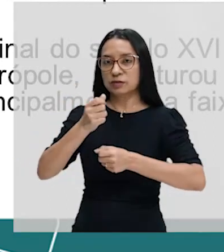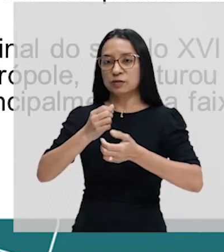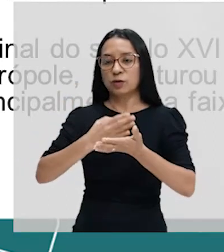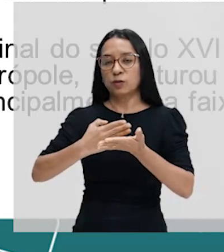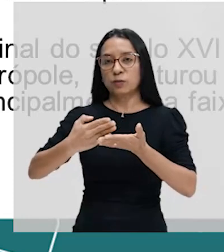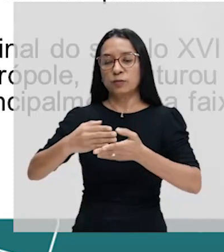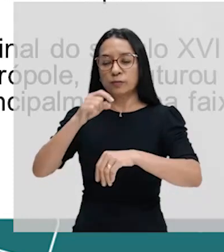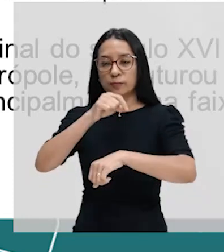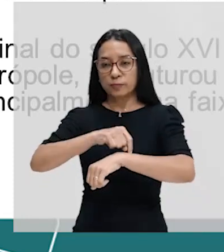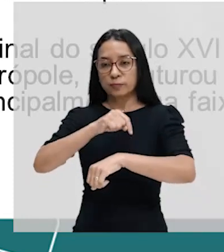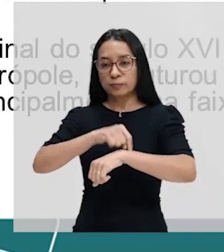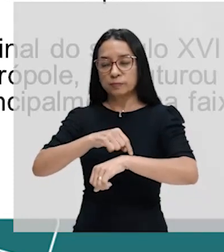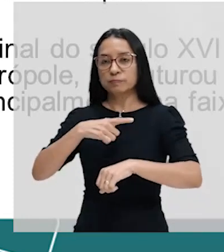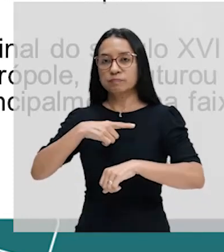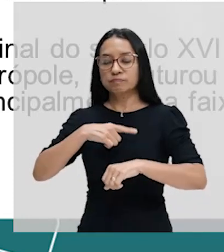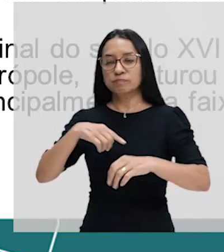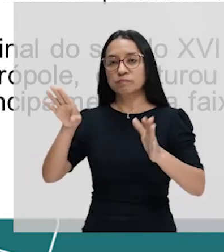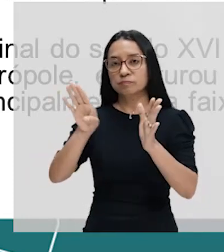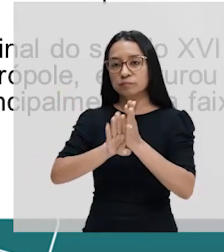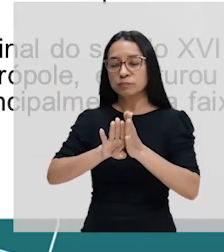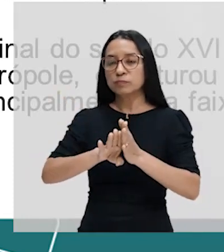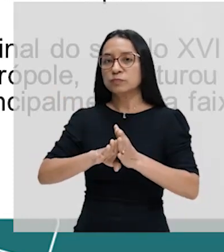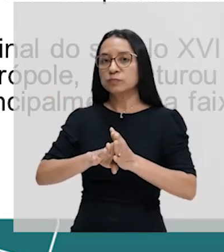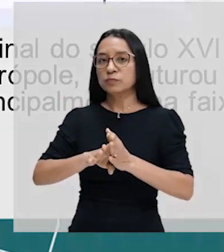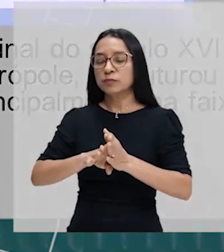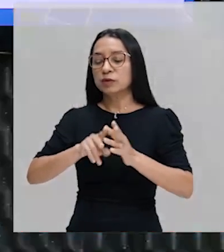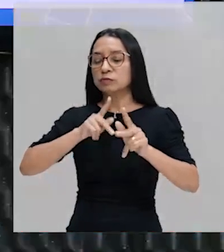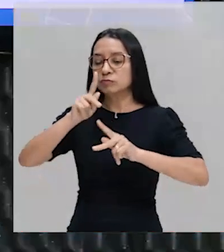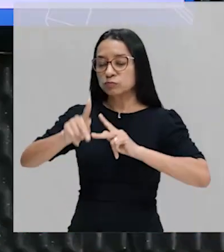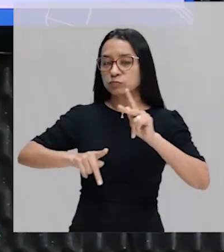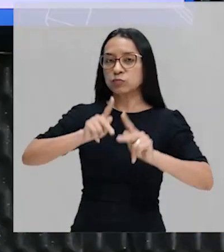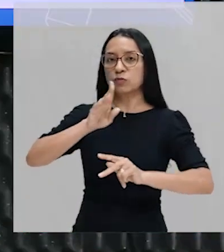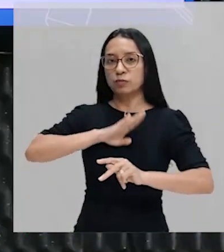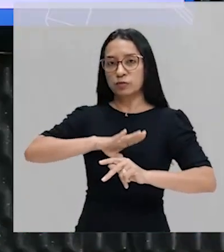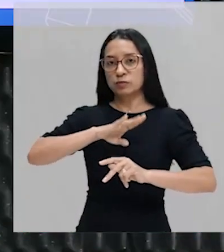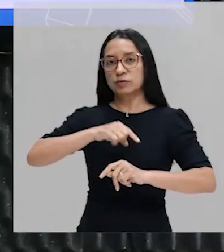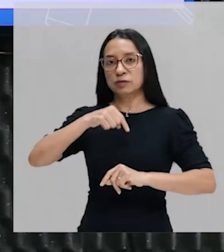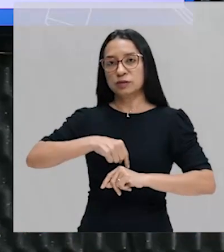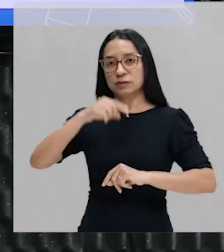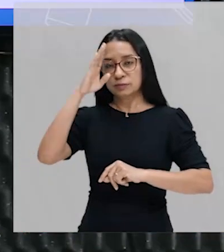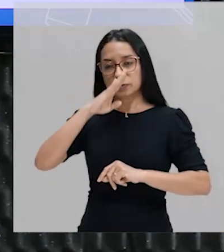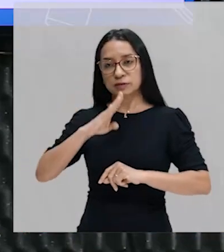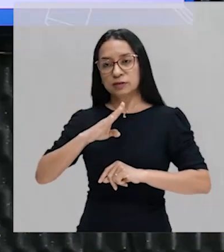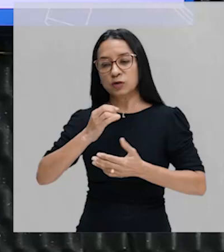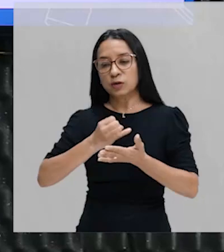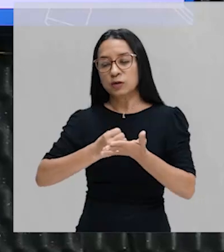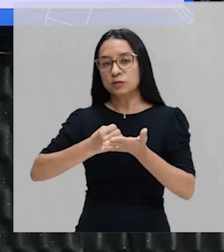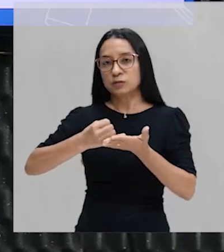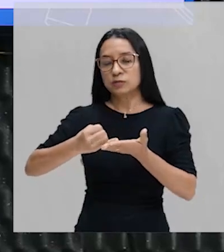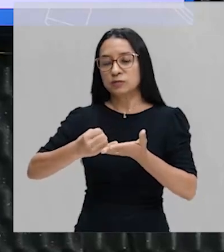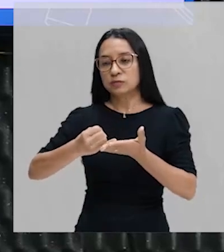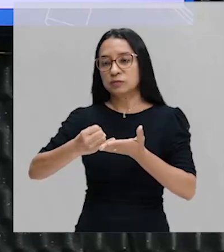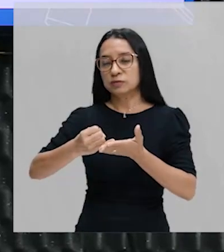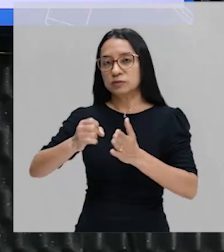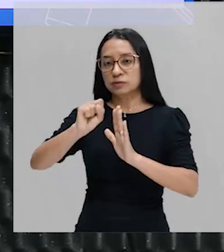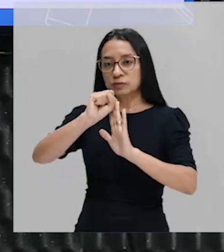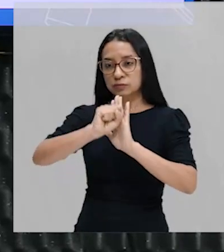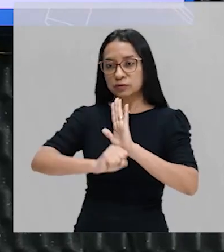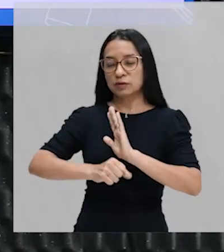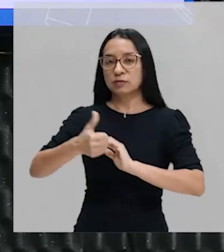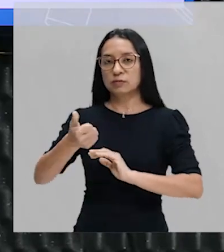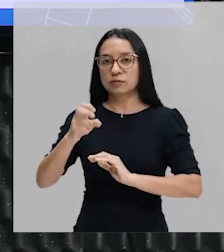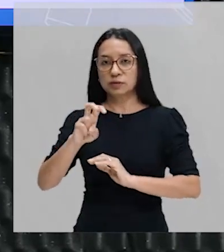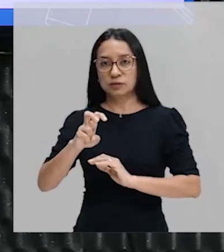que você tem a chegada dos portugueses no Brasil, a partir do começo do século XV. E nós teremos com isso